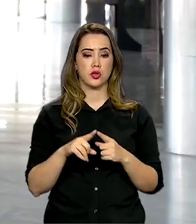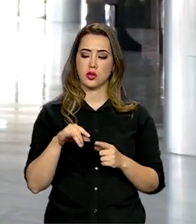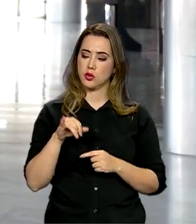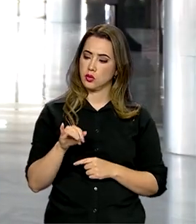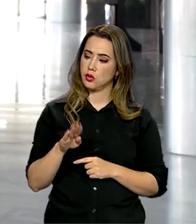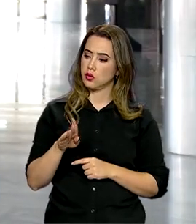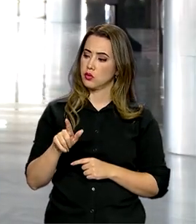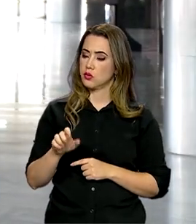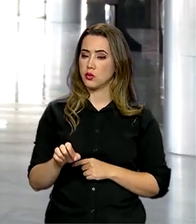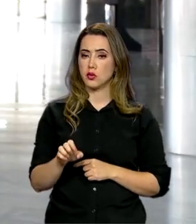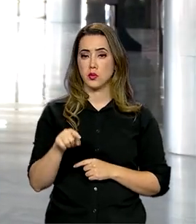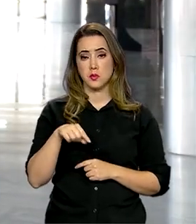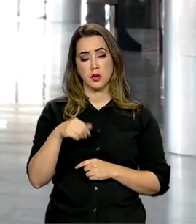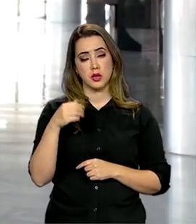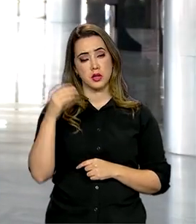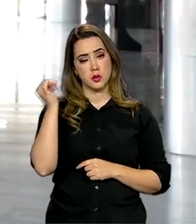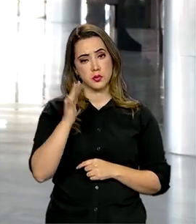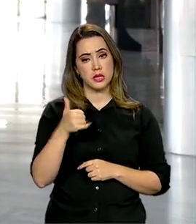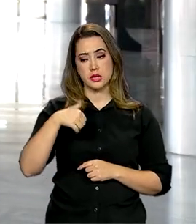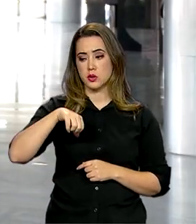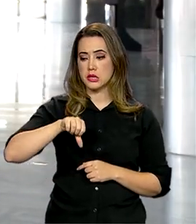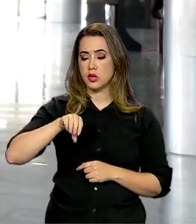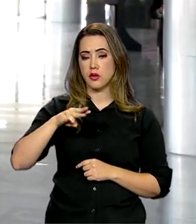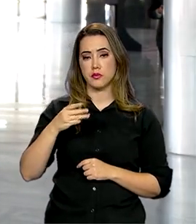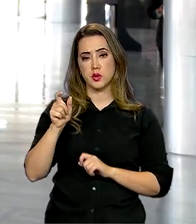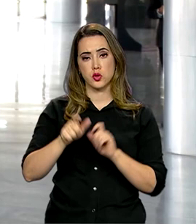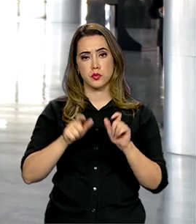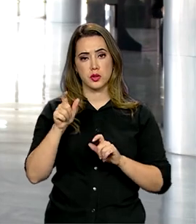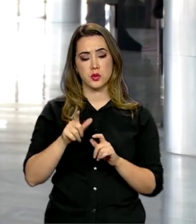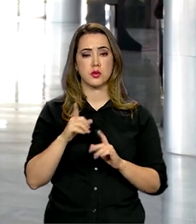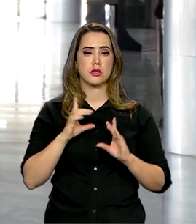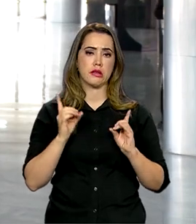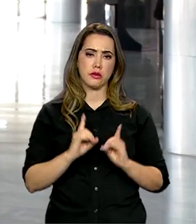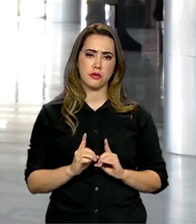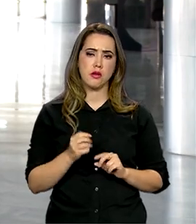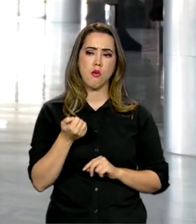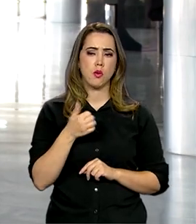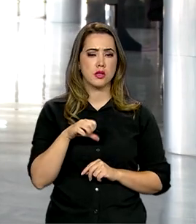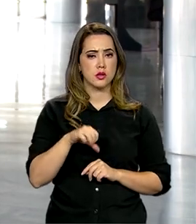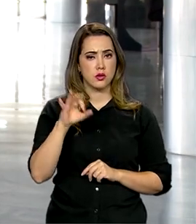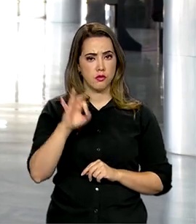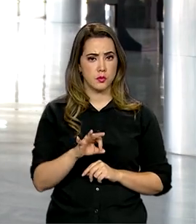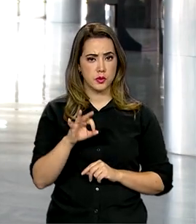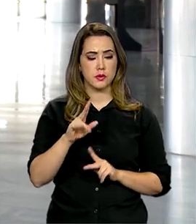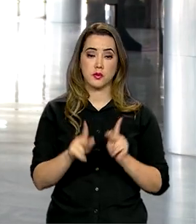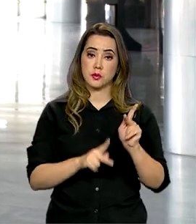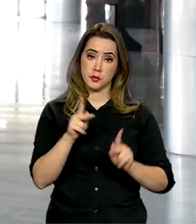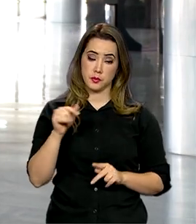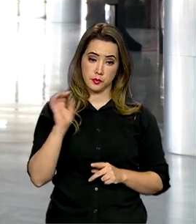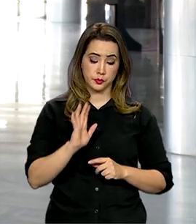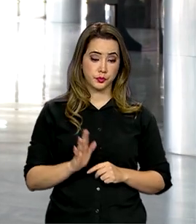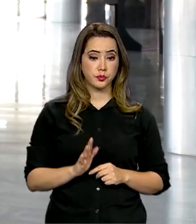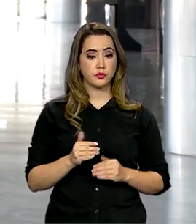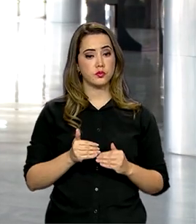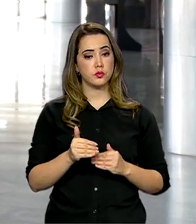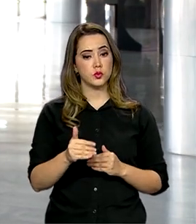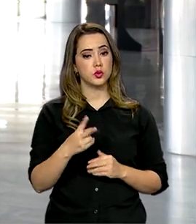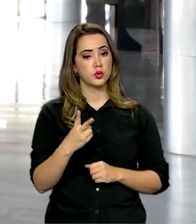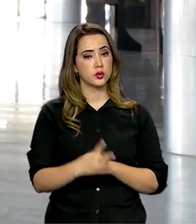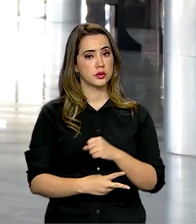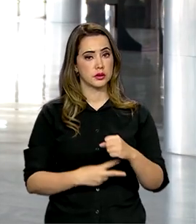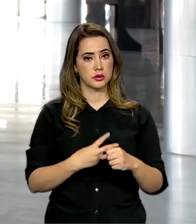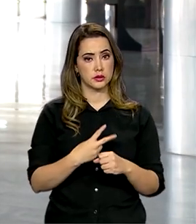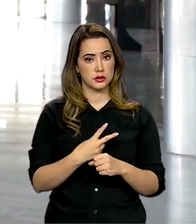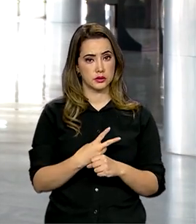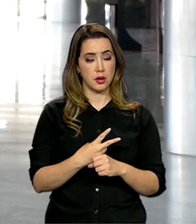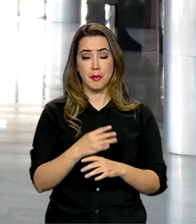no Brasil são quase 19 milhões de pessoas com deficiência. Quase 9% de toda a população brasileira a partir de dois anos de idade.